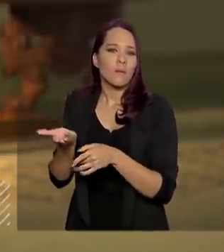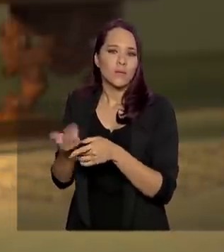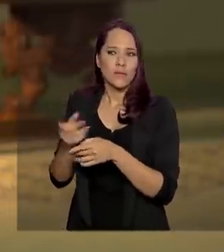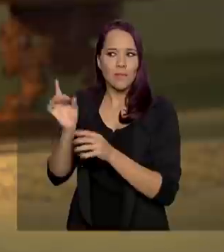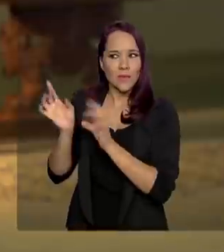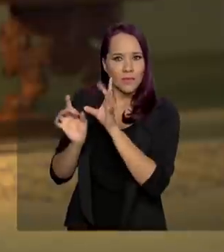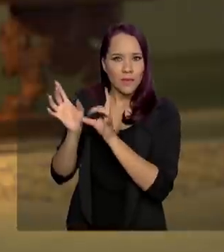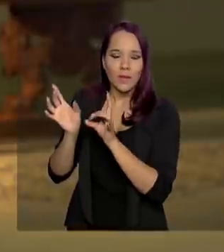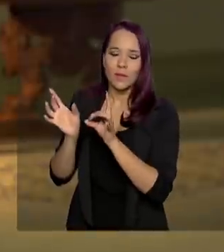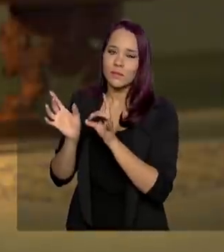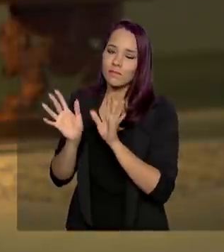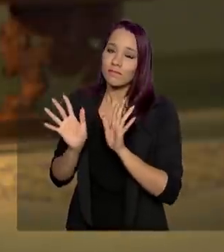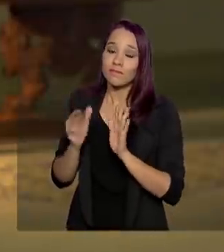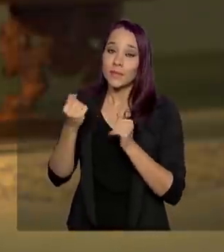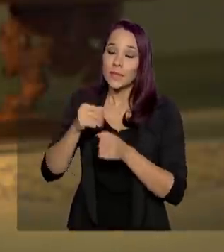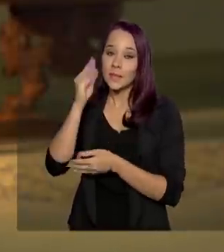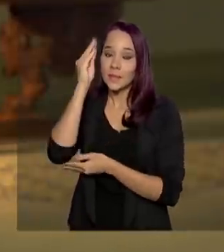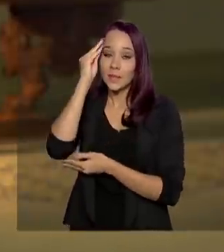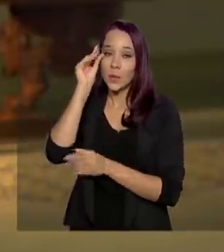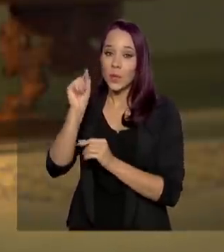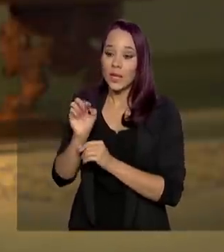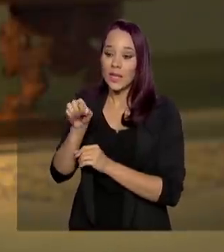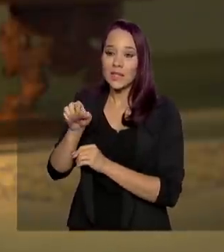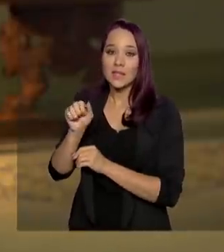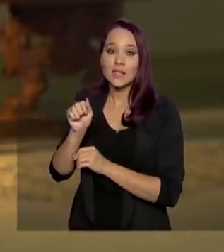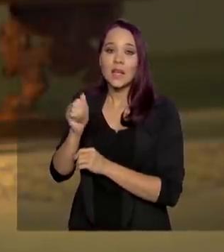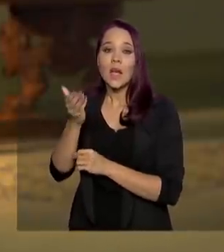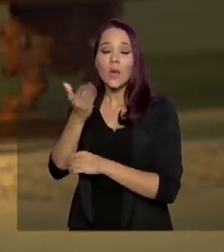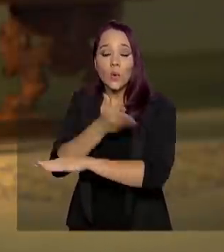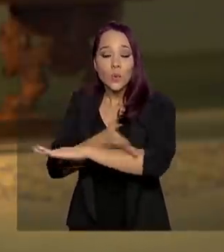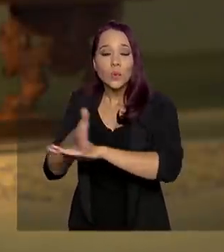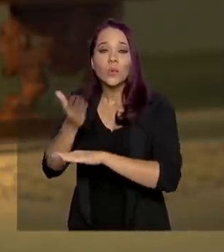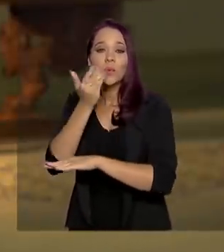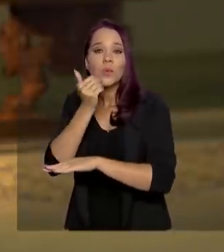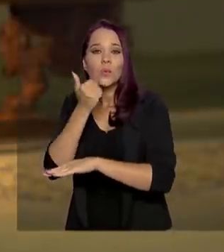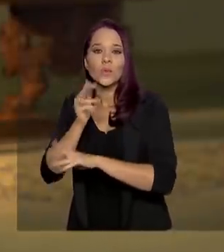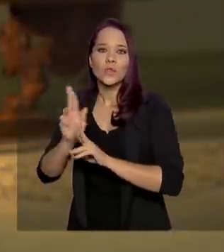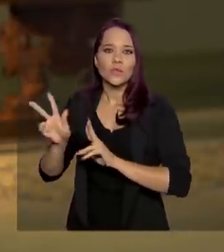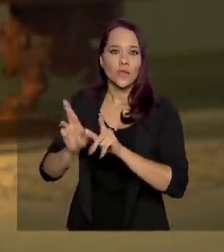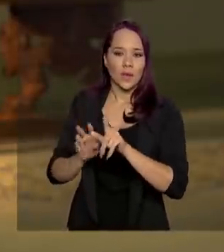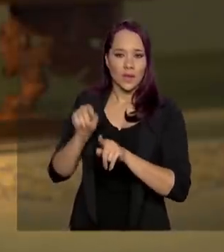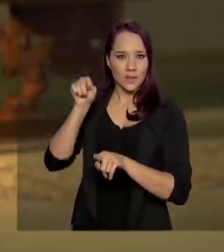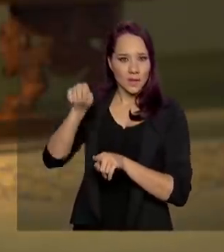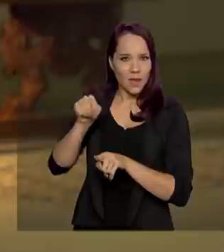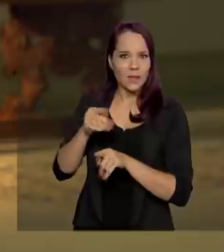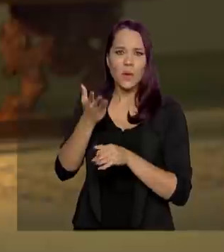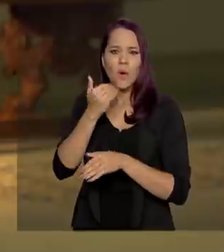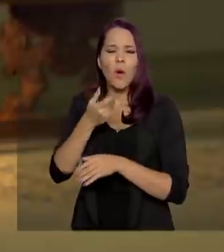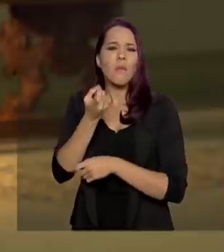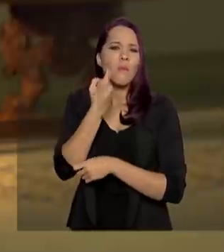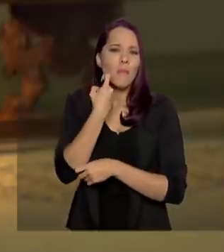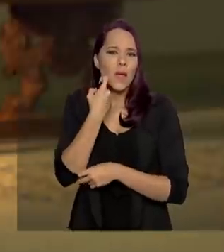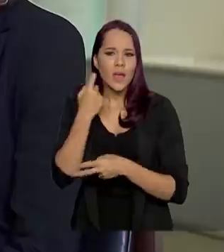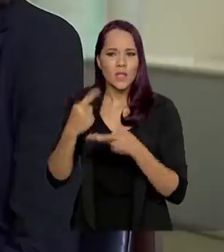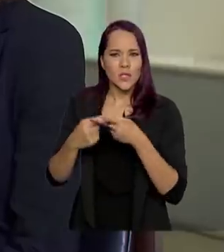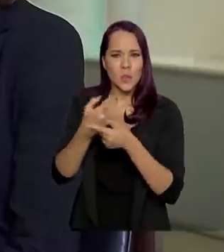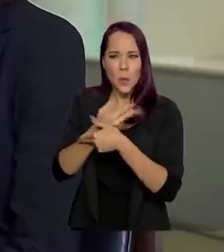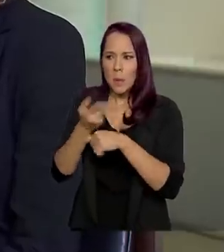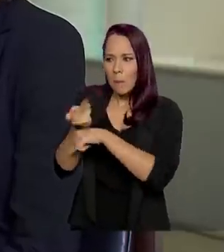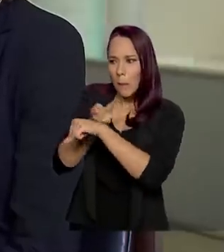privilégio? Há de se entender o seguinte, os hábitos alimentares são diferentes. Normalmente essas pessoas comem peixe, comem caça.